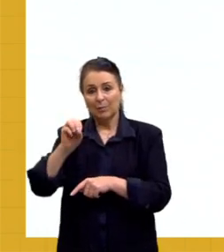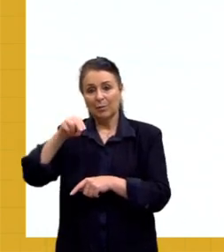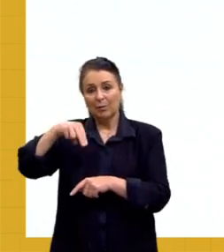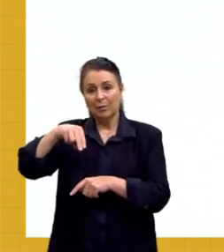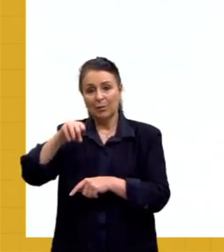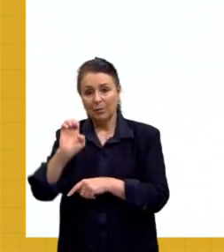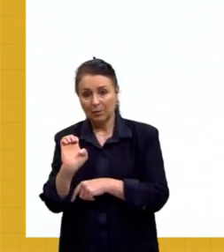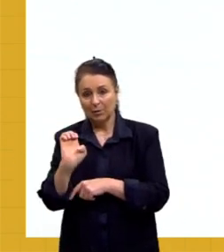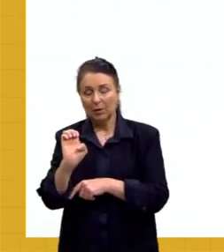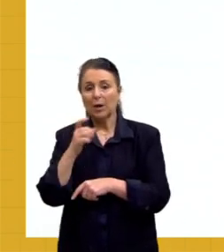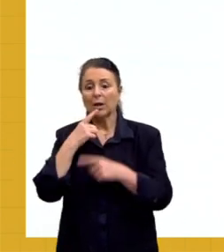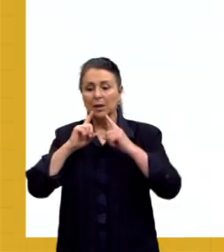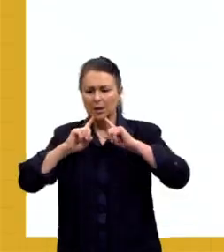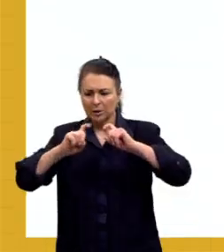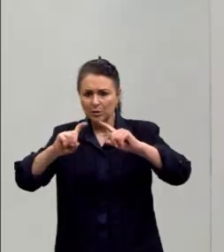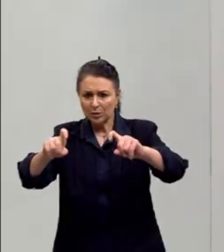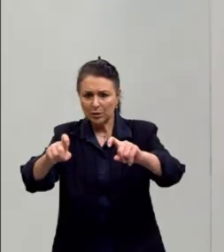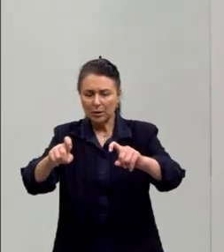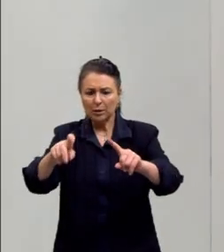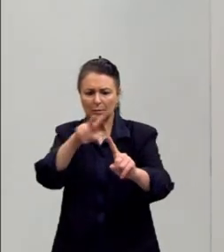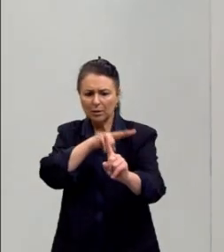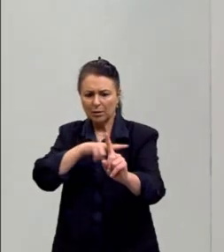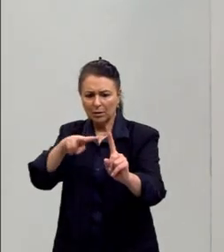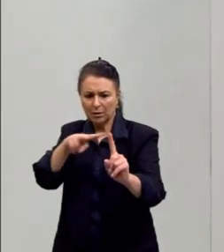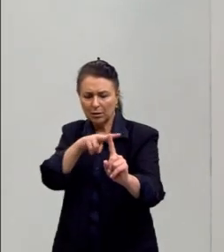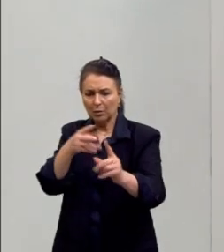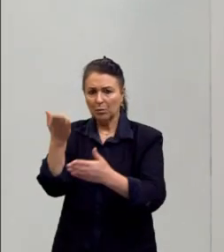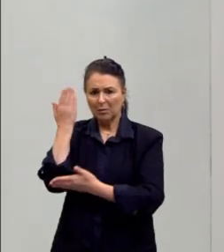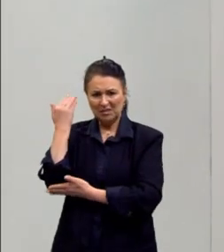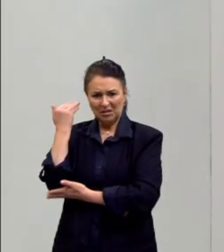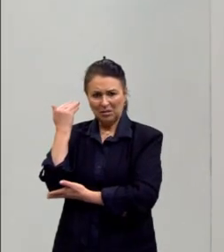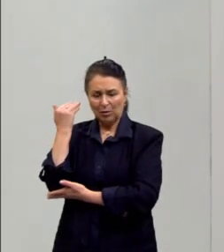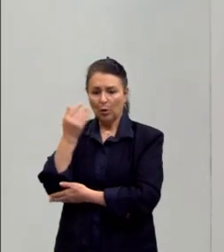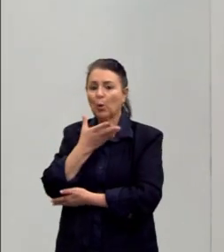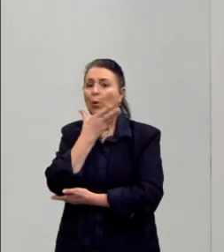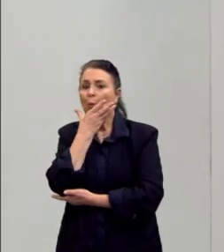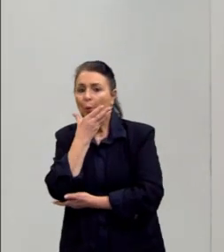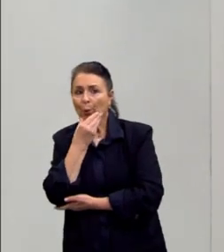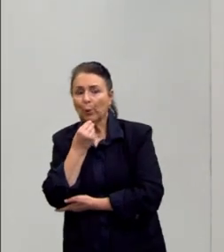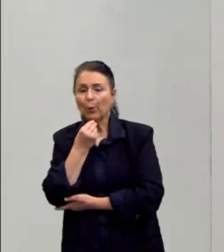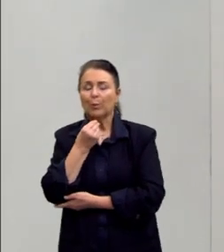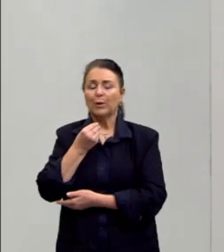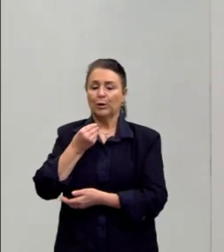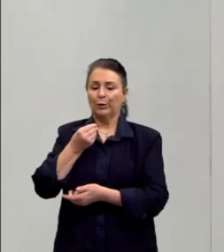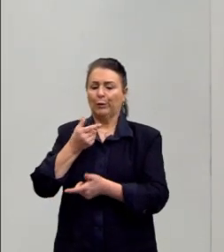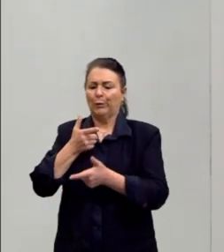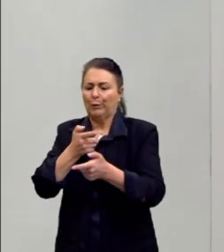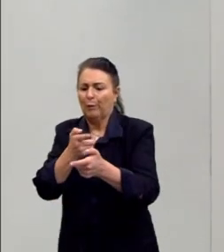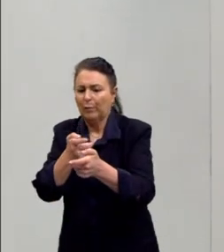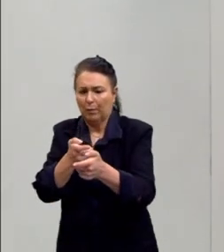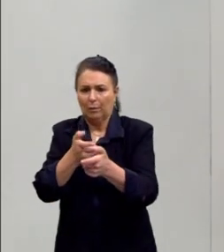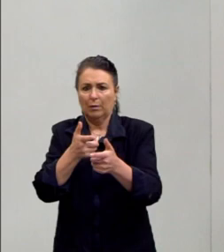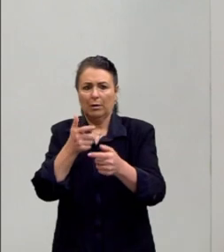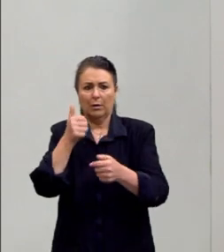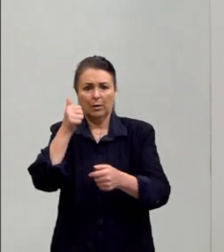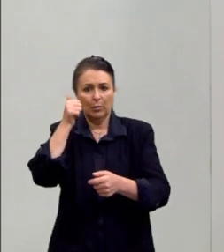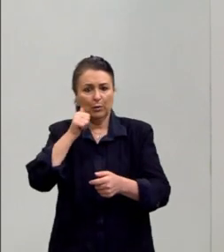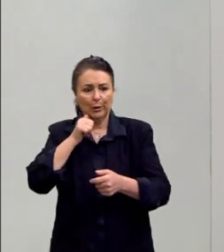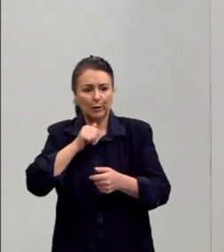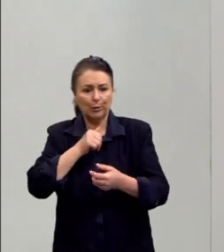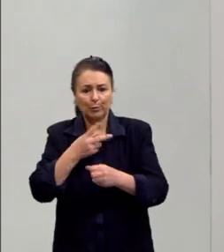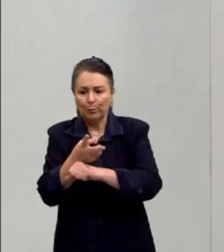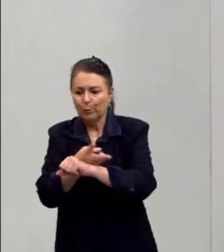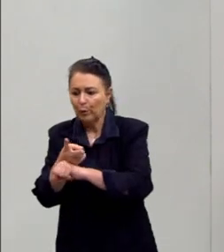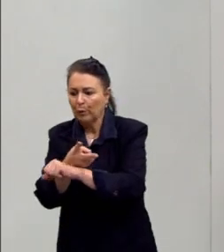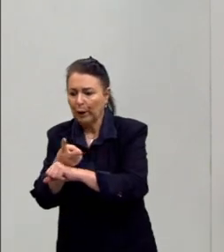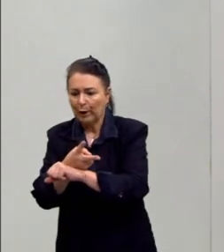concepções que vão dizer lá, vamos pegar no passado e vão dizer o homem era o caçador e a mulher era a coletora na